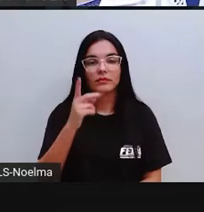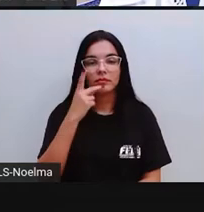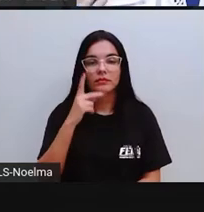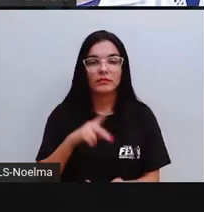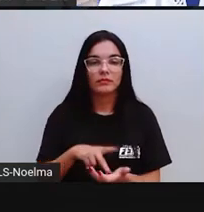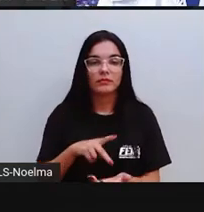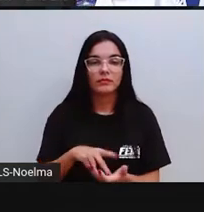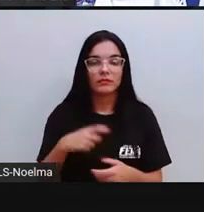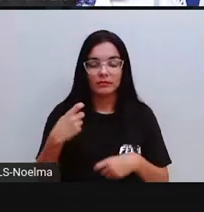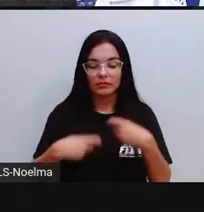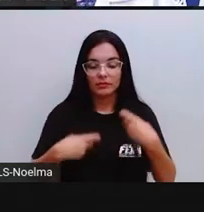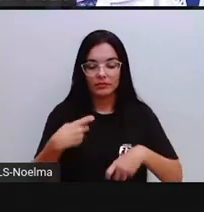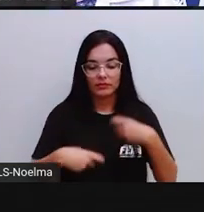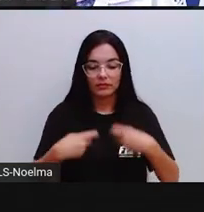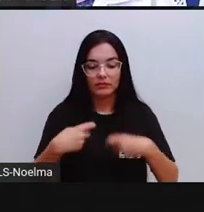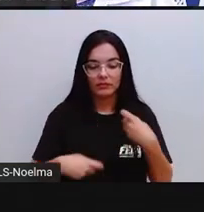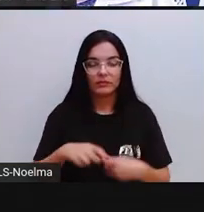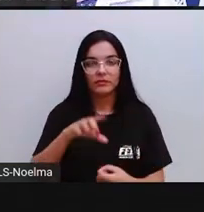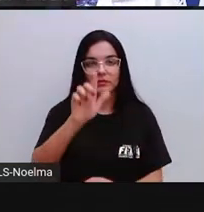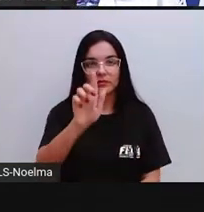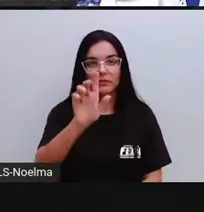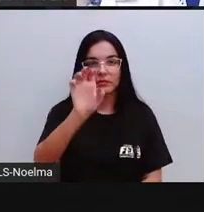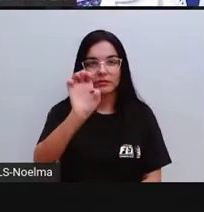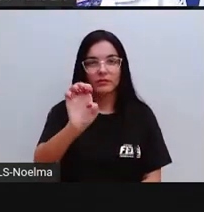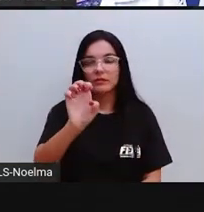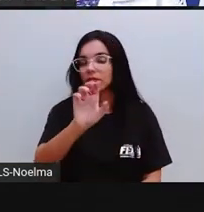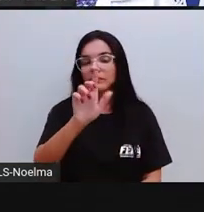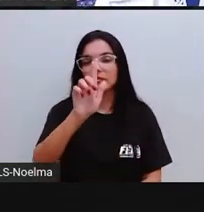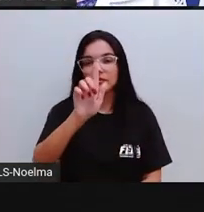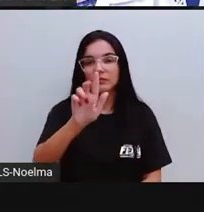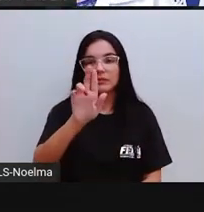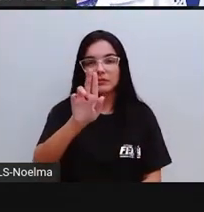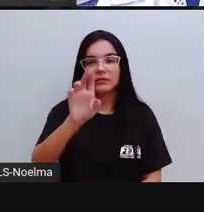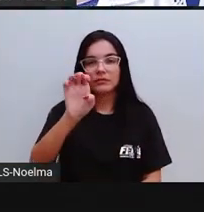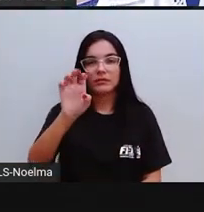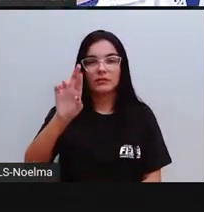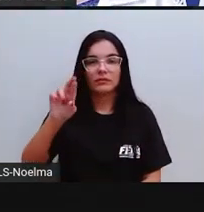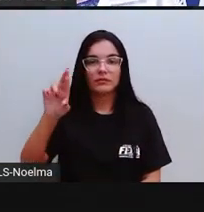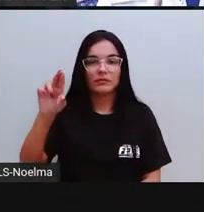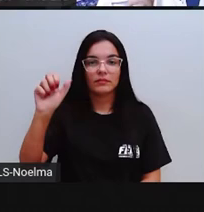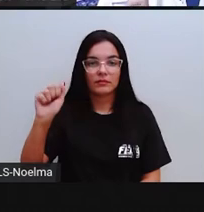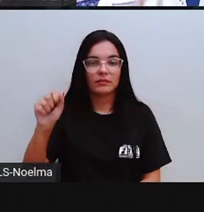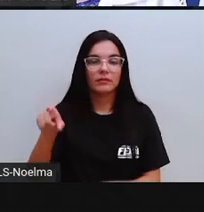Então, eu pronuncio, ó, guerra, Guilherme.